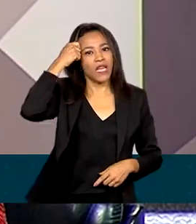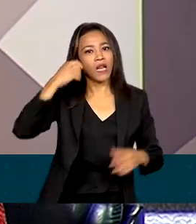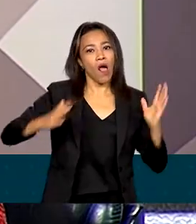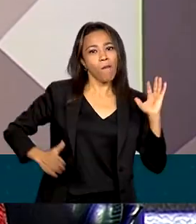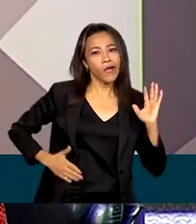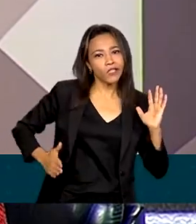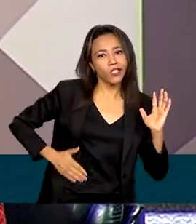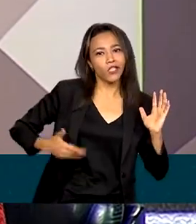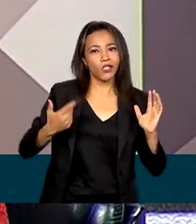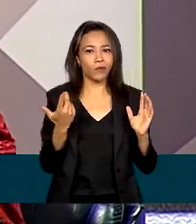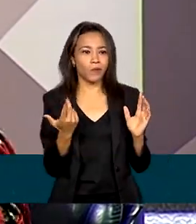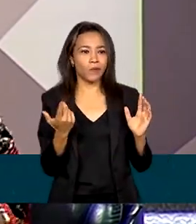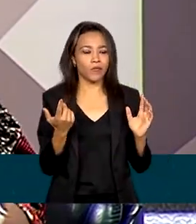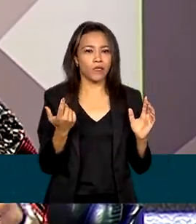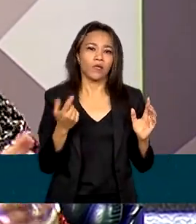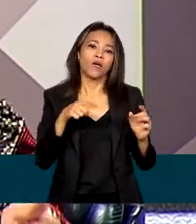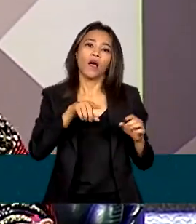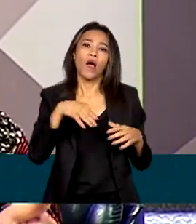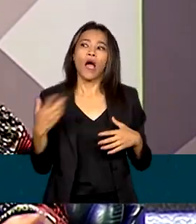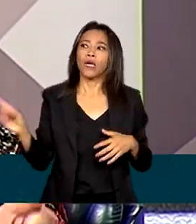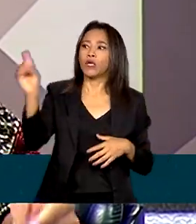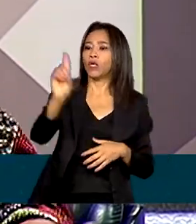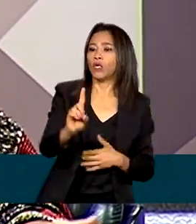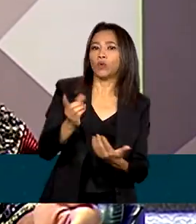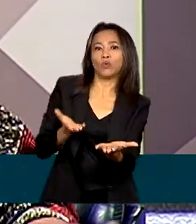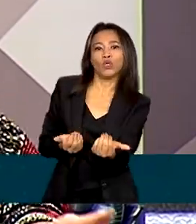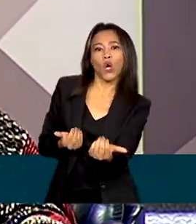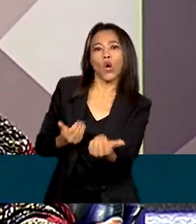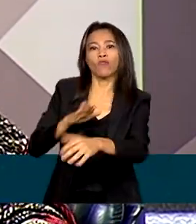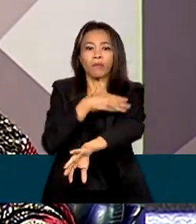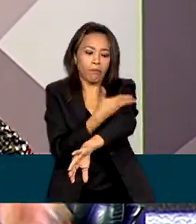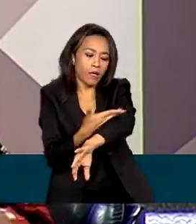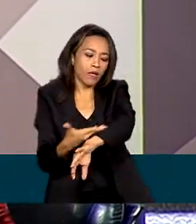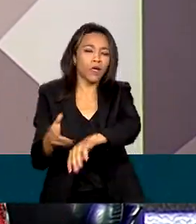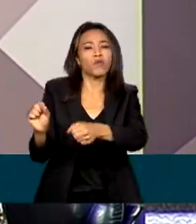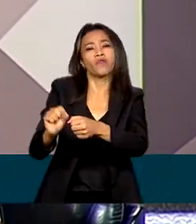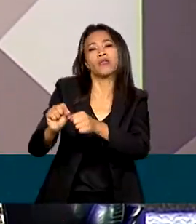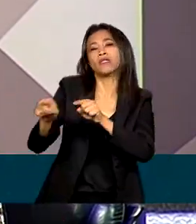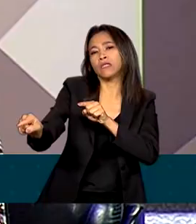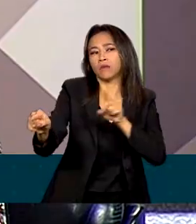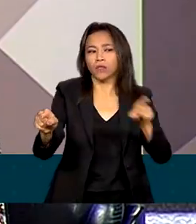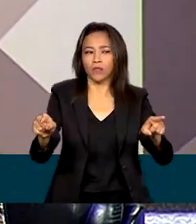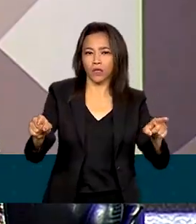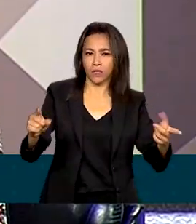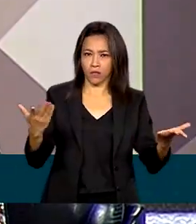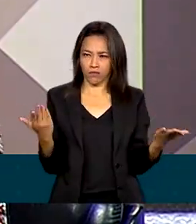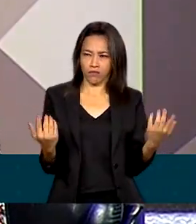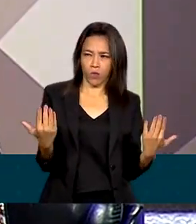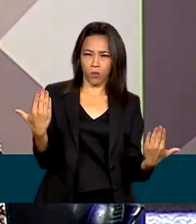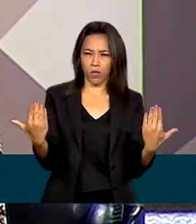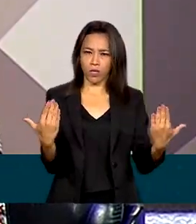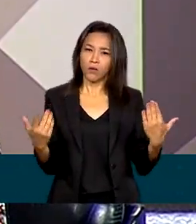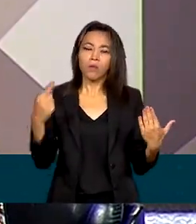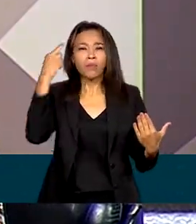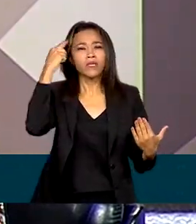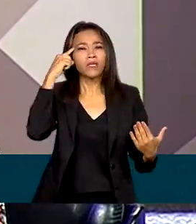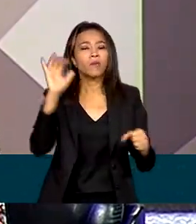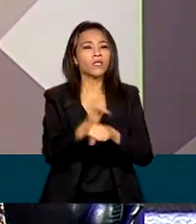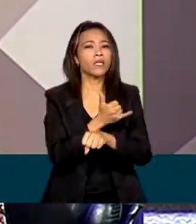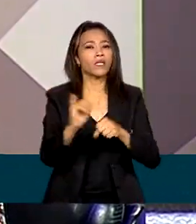faz tal coisa, mas aí um jovem branco é o jovem que fez tal coisa. Então pensar um plano de comunicação